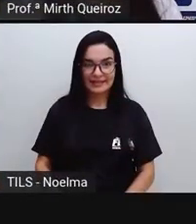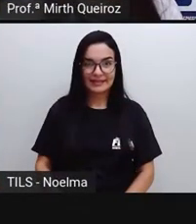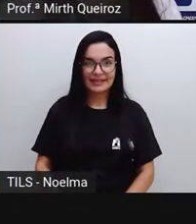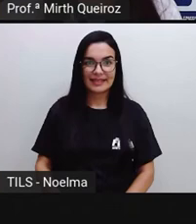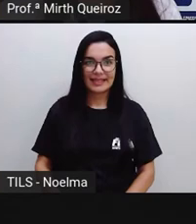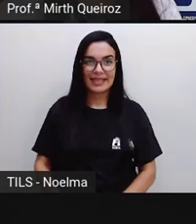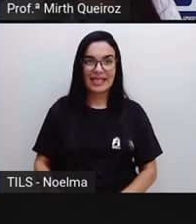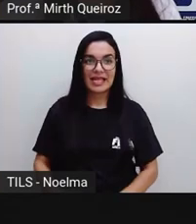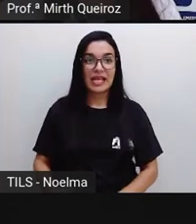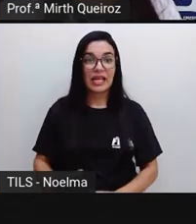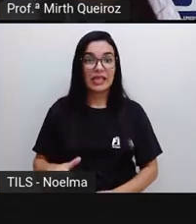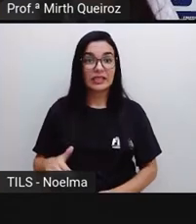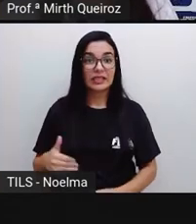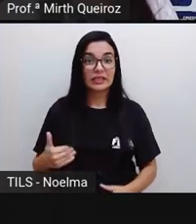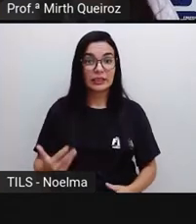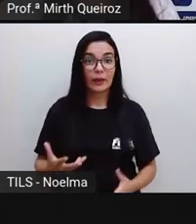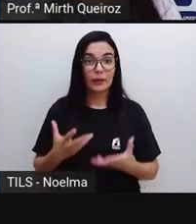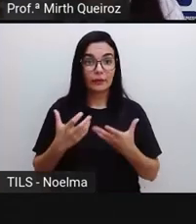Então, vamos aí.